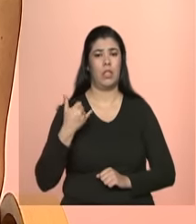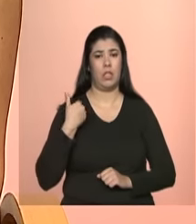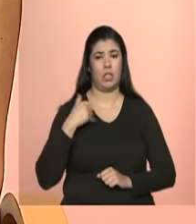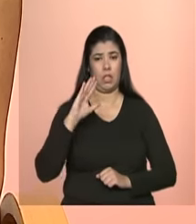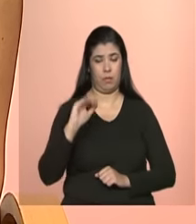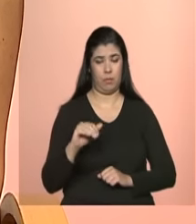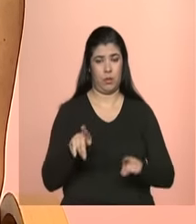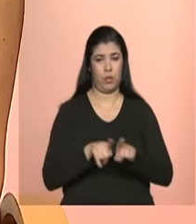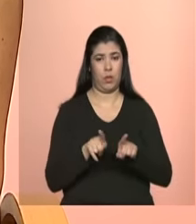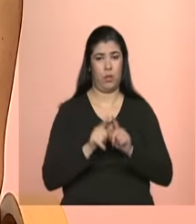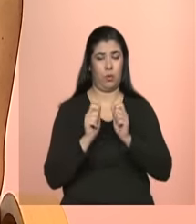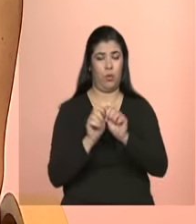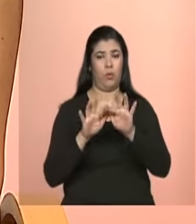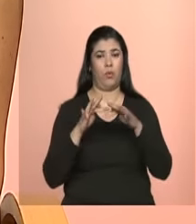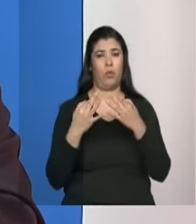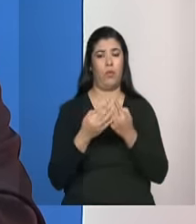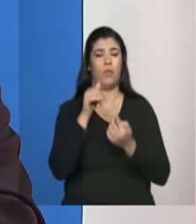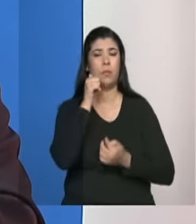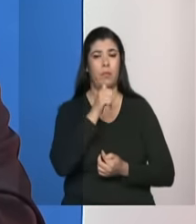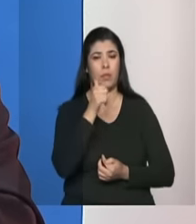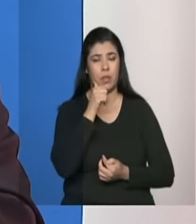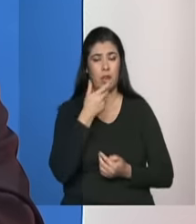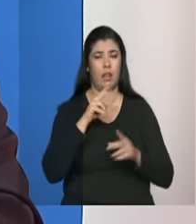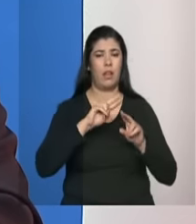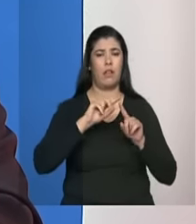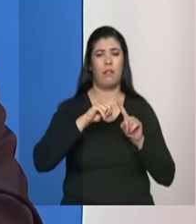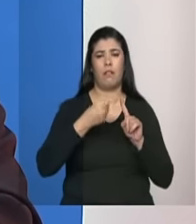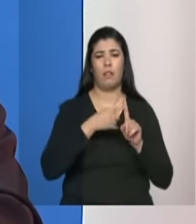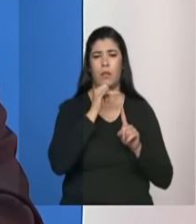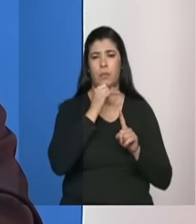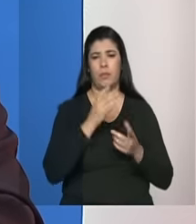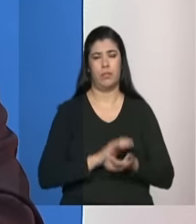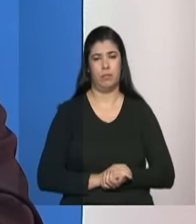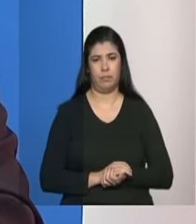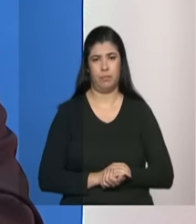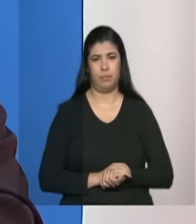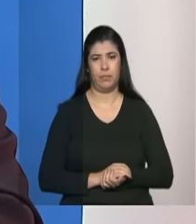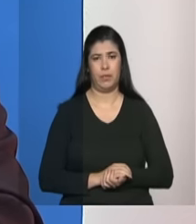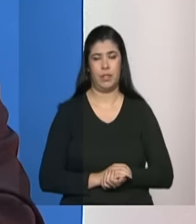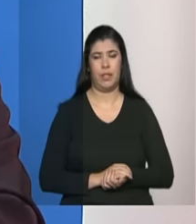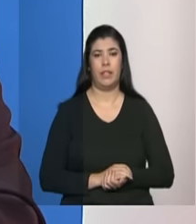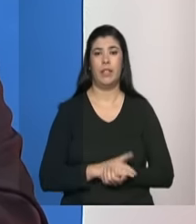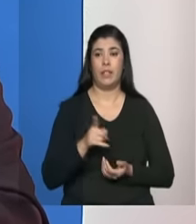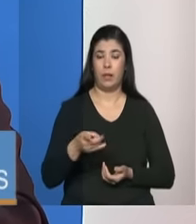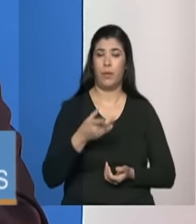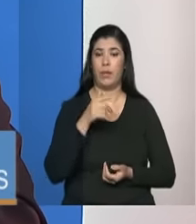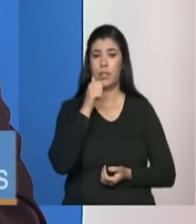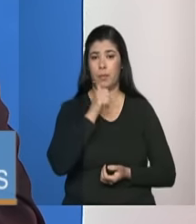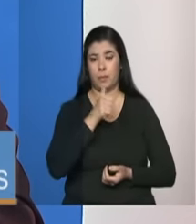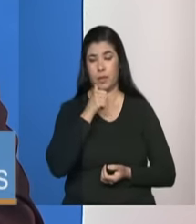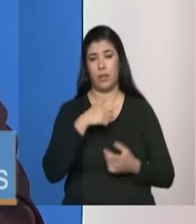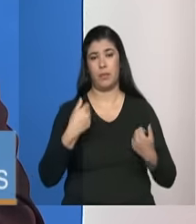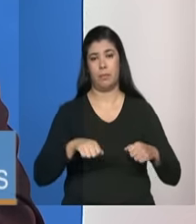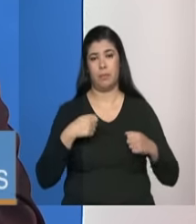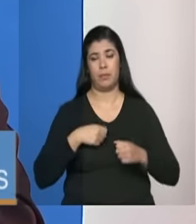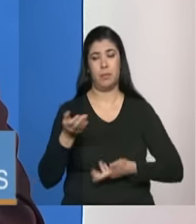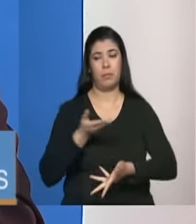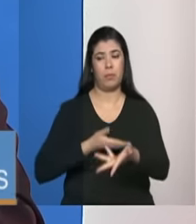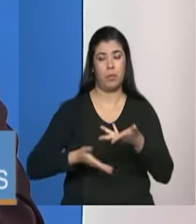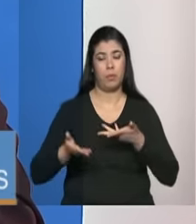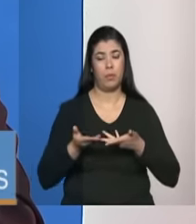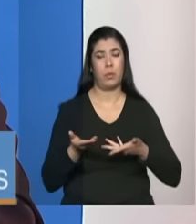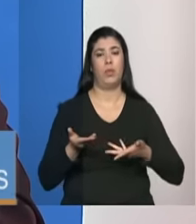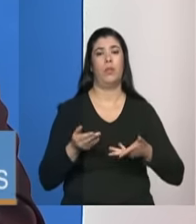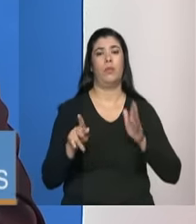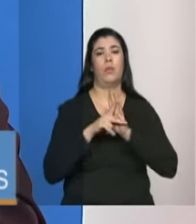acolhimento? as mulheres grávidas com filhos elas também devem acessar os serviços de adultos e famílias